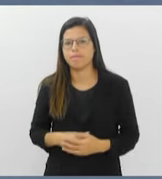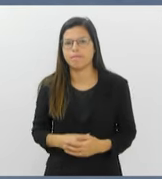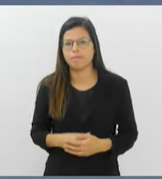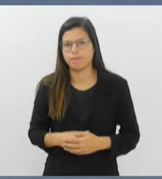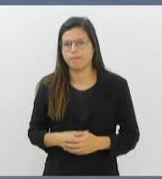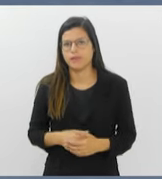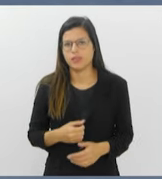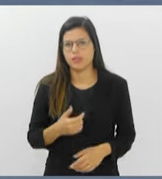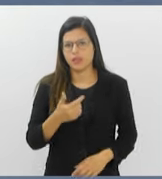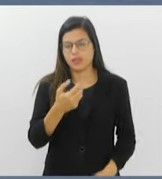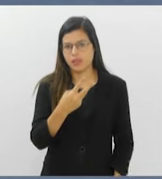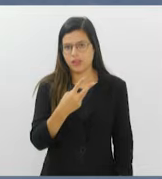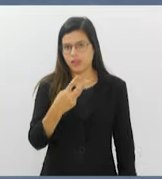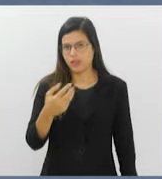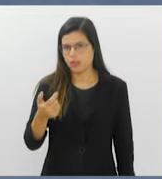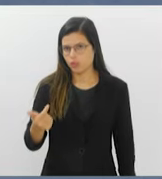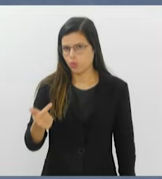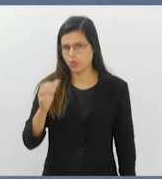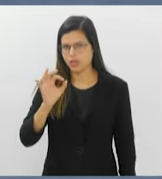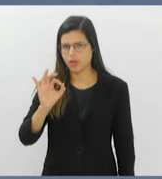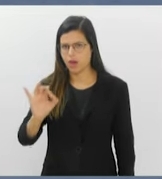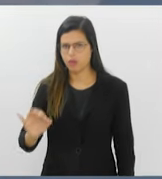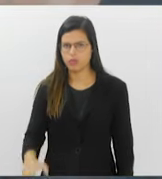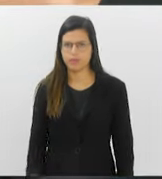aos 32 graus.